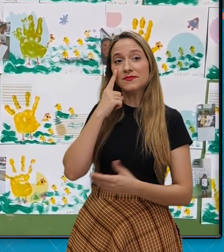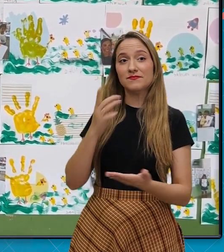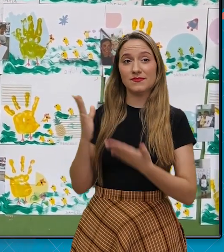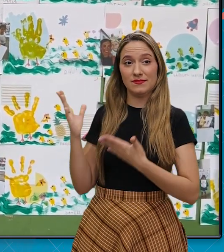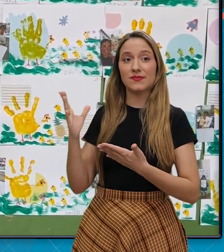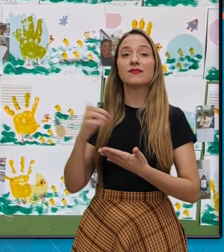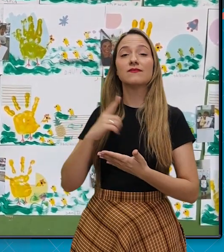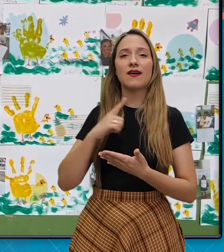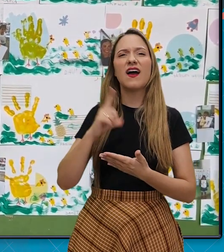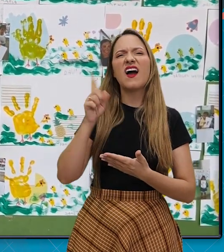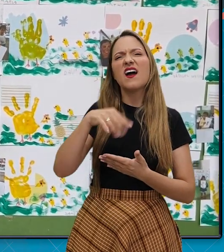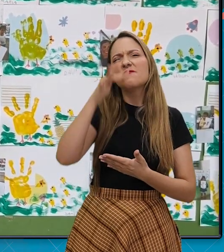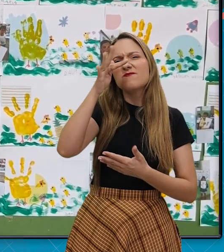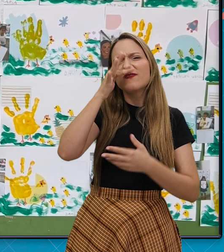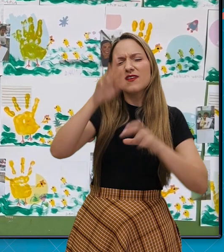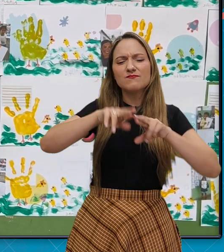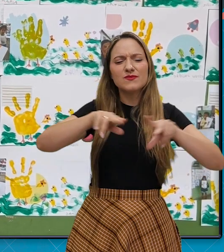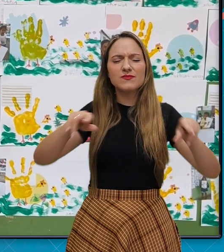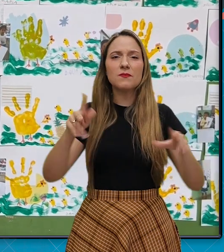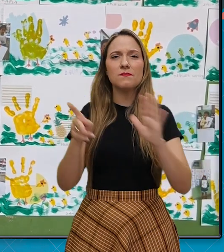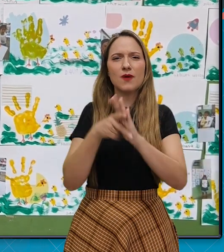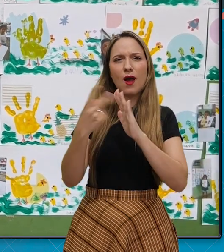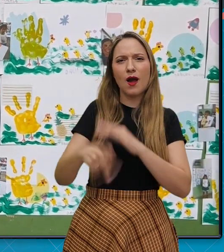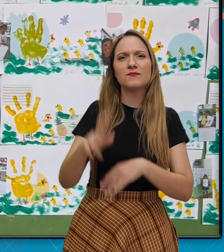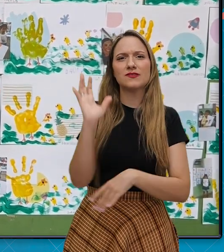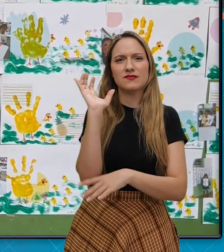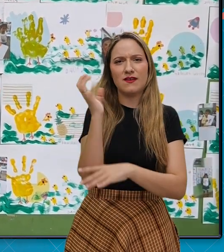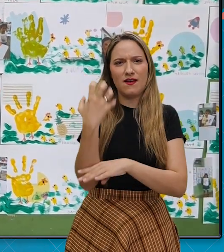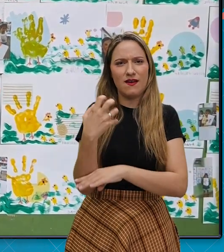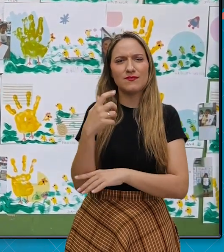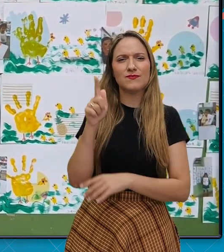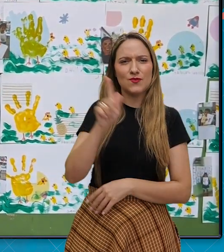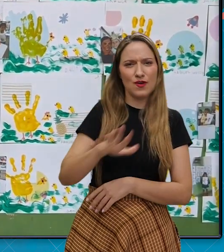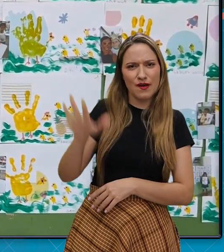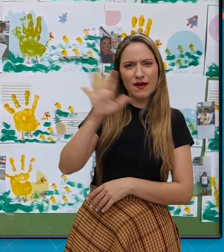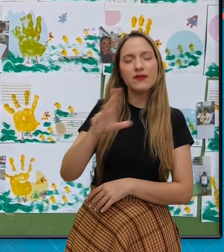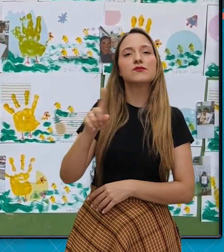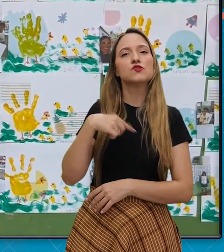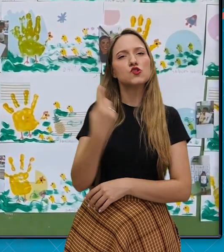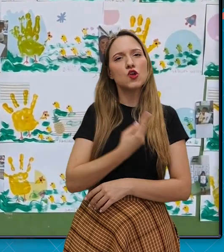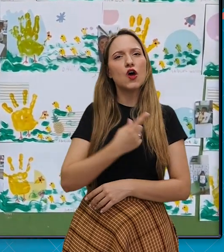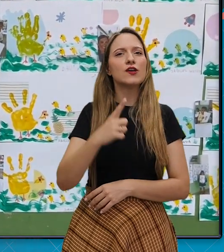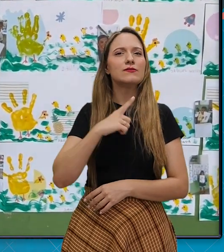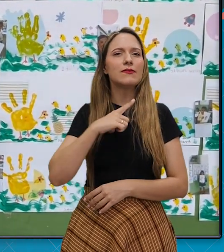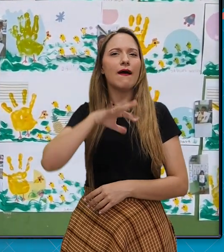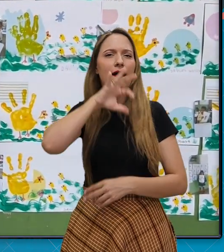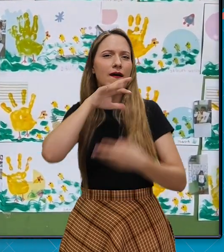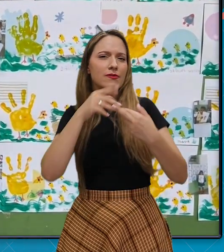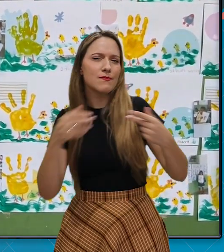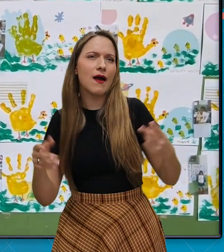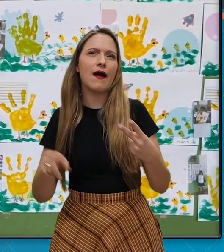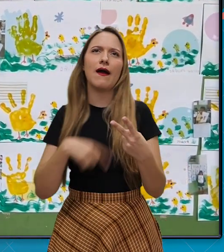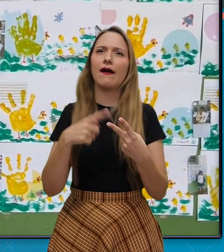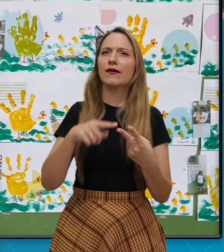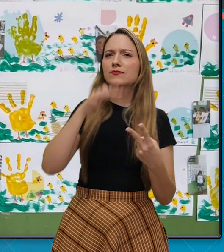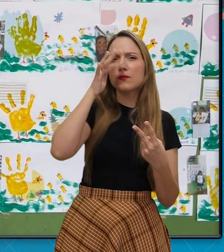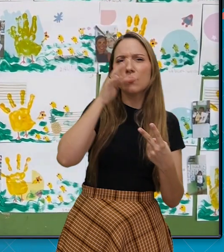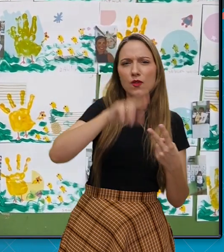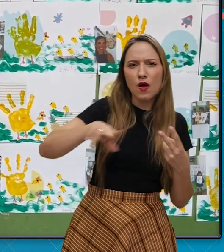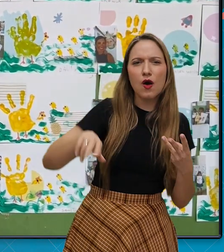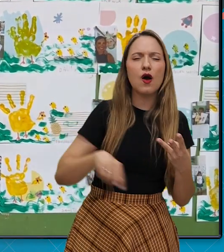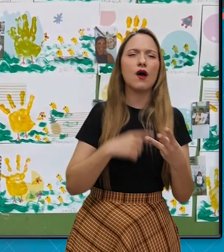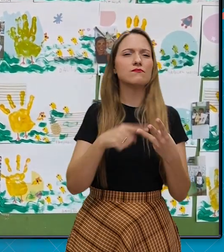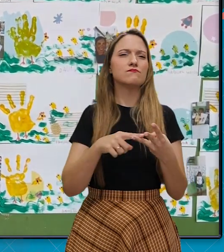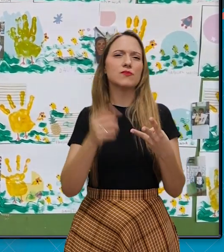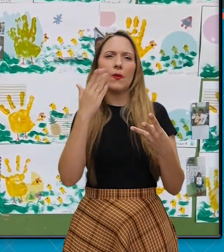alimentícias não convencionais do Cerrado Goiano. E nós vamos ampliar para a fauna, flora, as plantas não